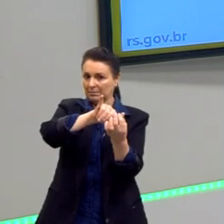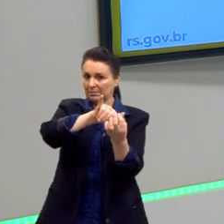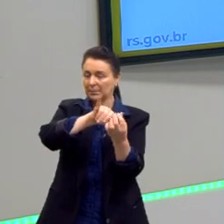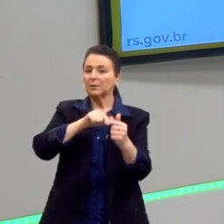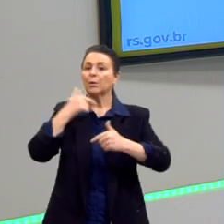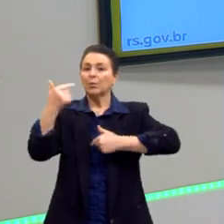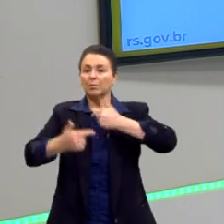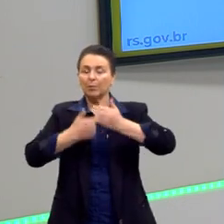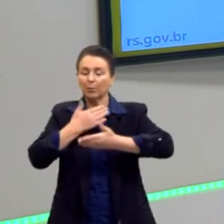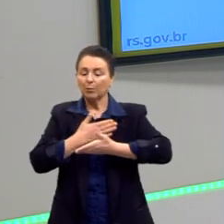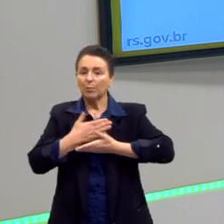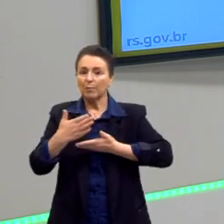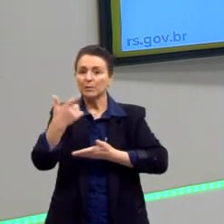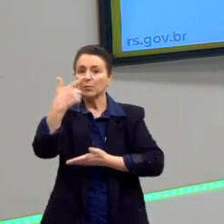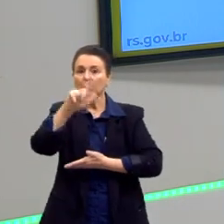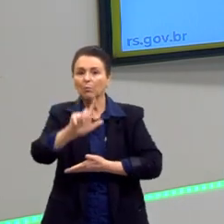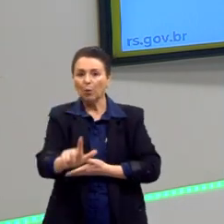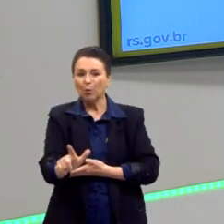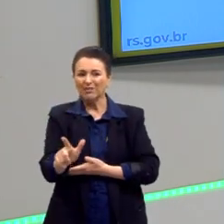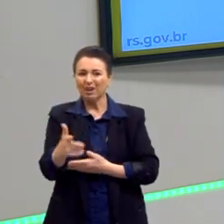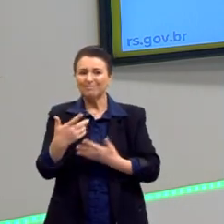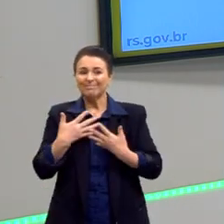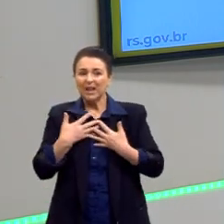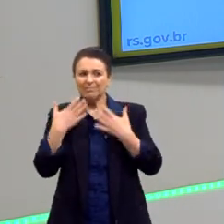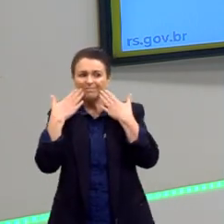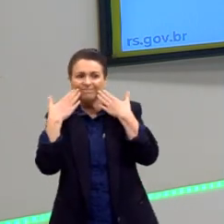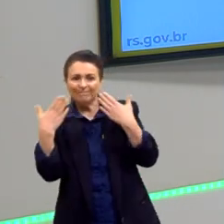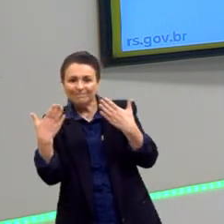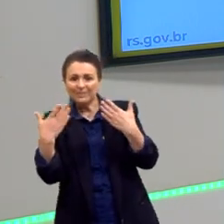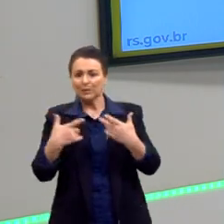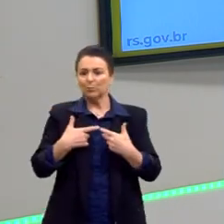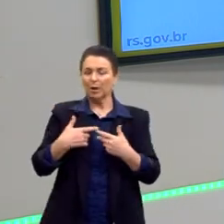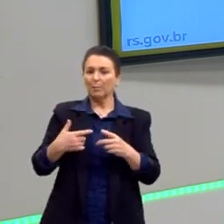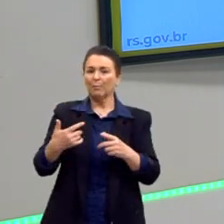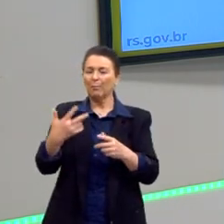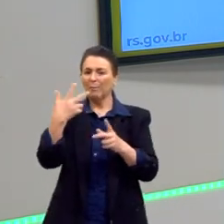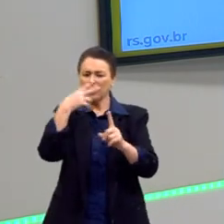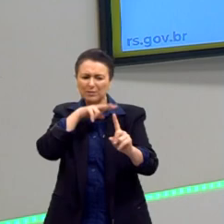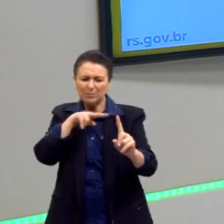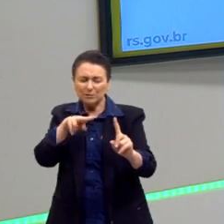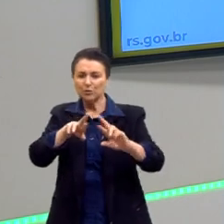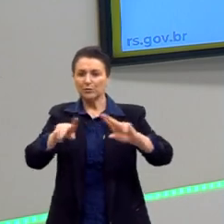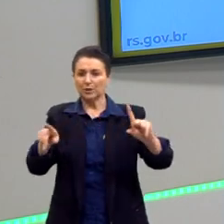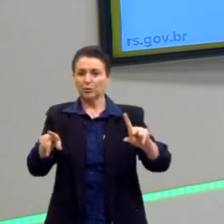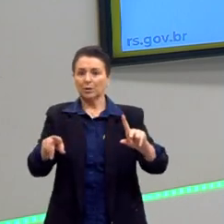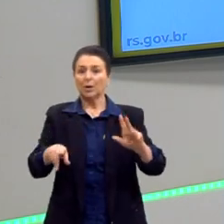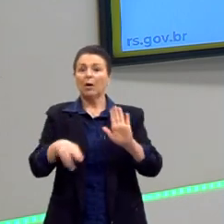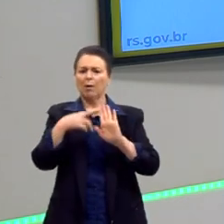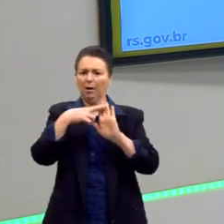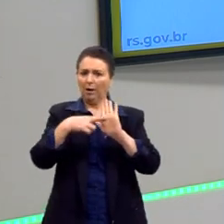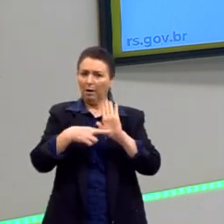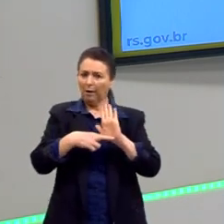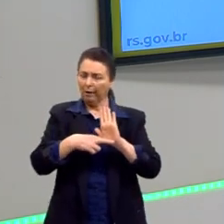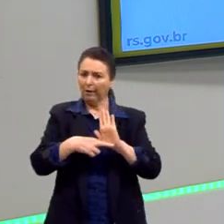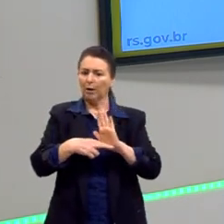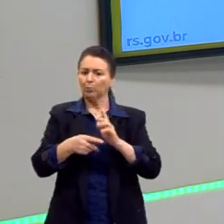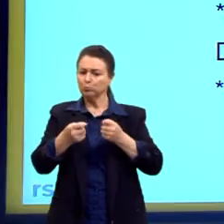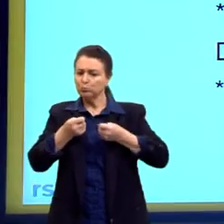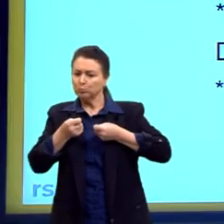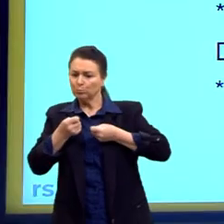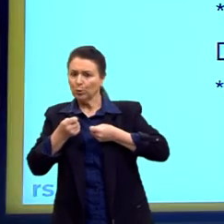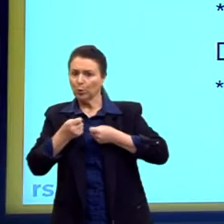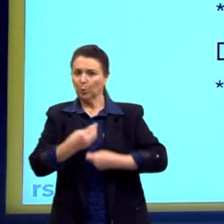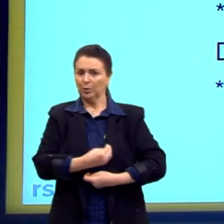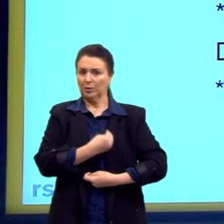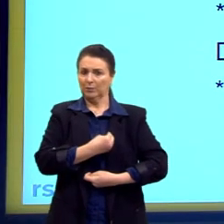trabalho começa a ter uma outra cara, uma outra perspectiva. Olha, uma vida regrada, autocontrole. Olha, a poupança,